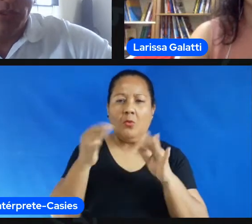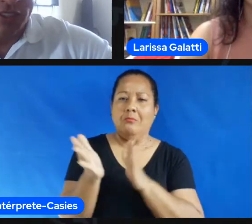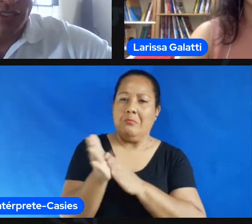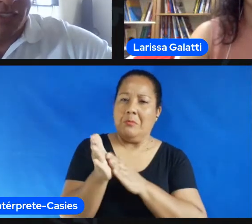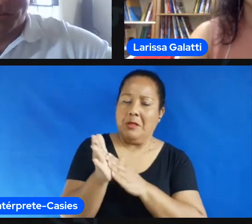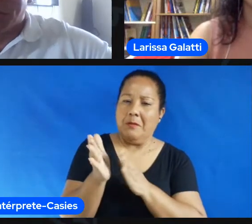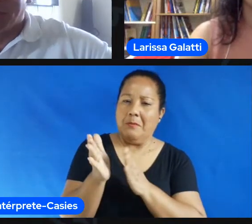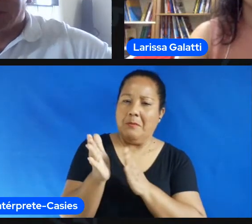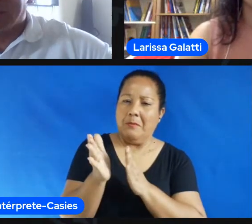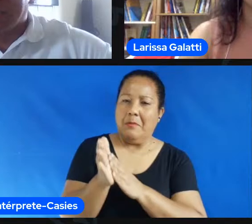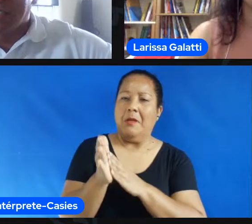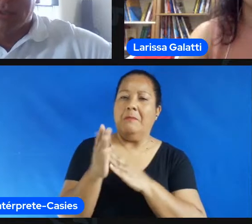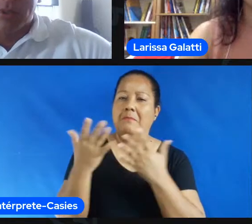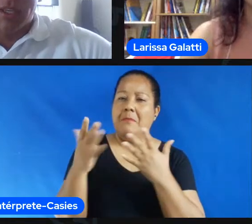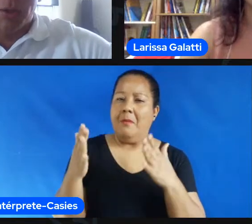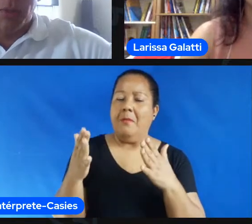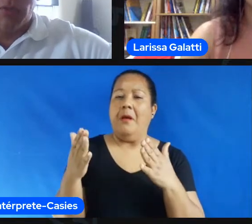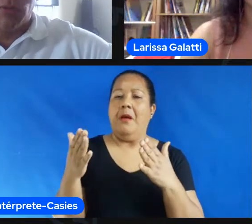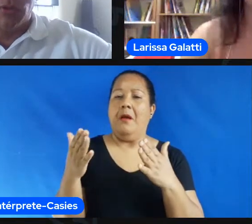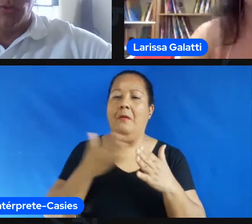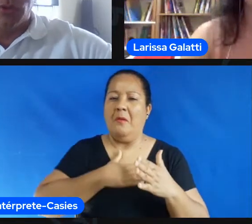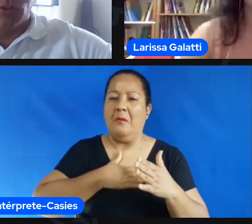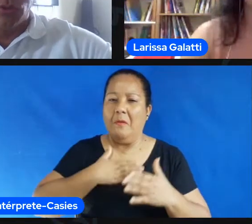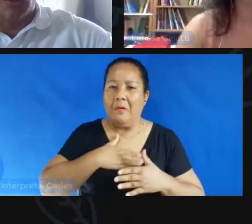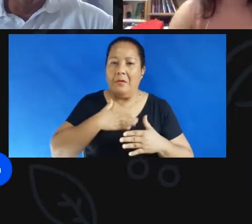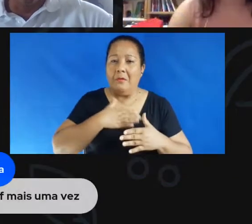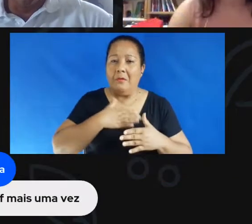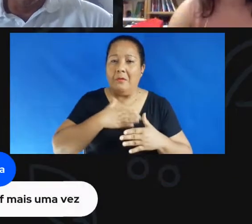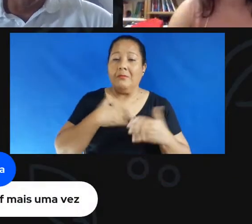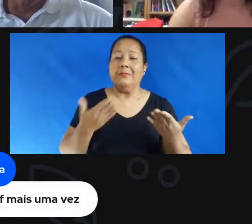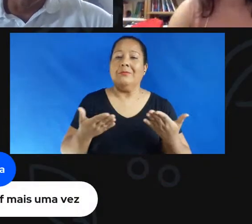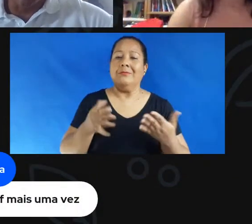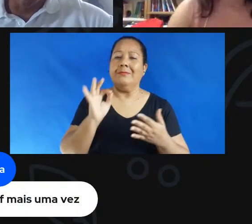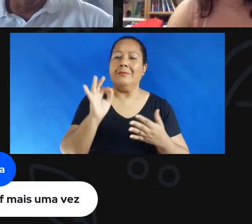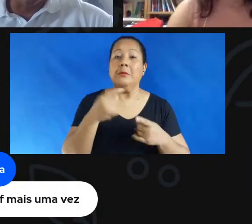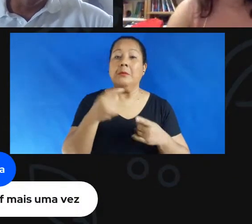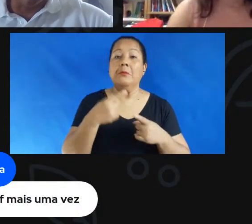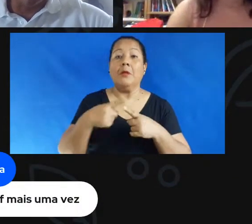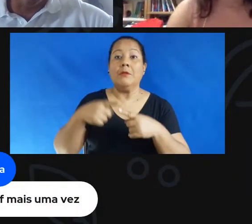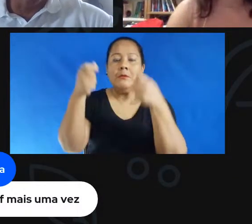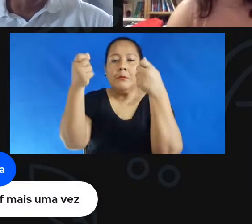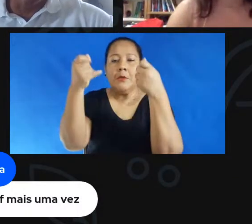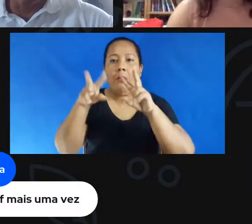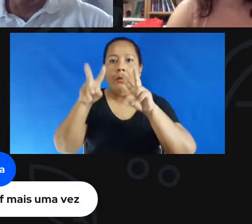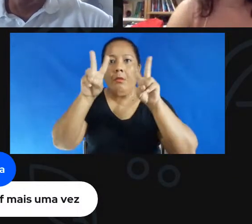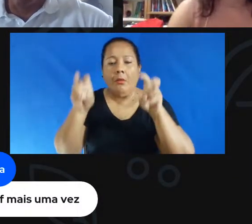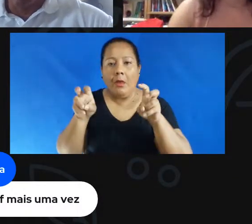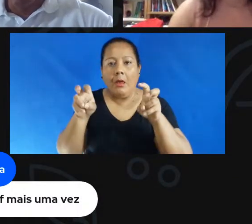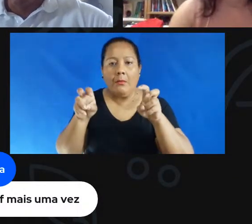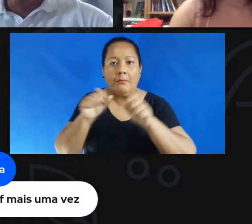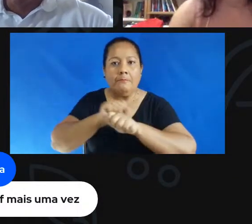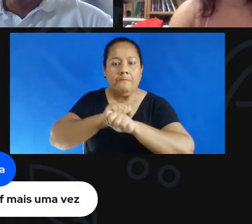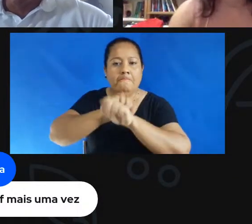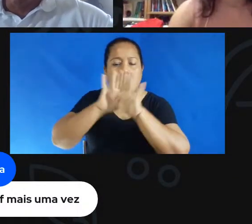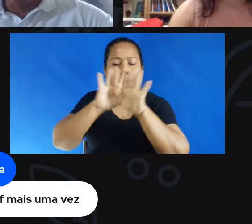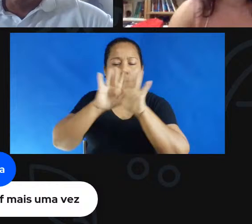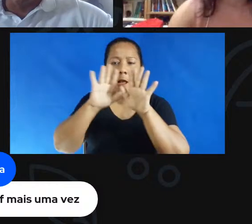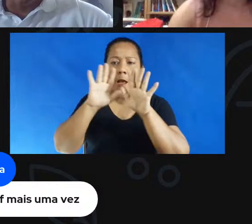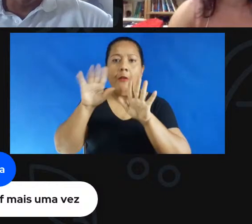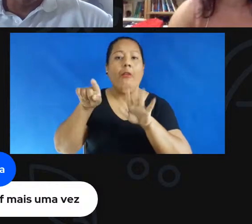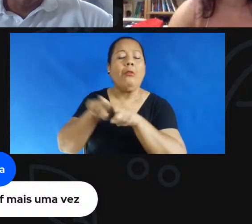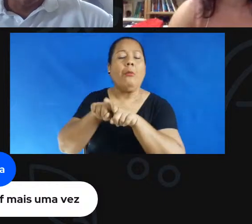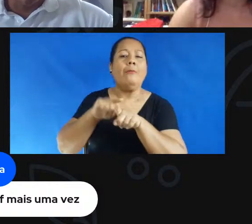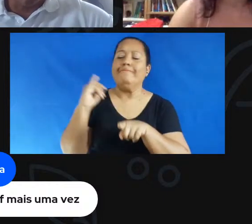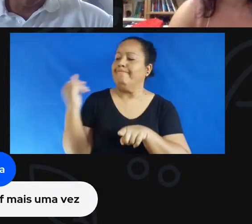palmas felicitações que realmente foi um conteúdo muito importante muito rico né importante a gente beber